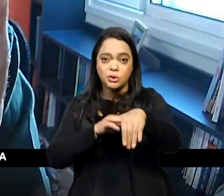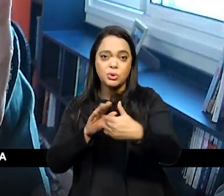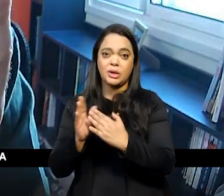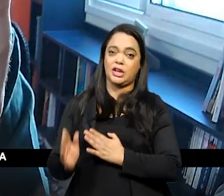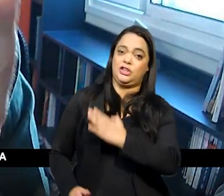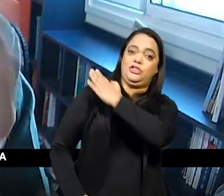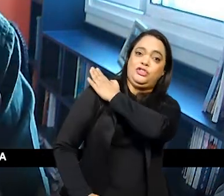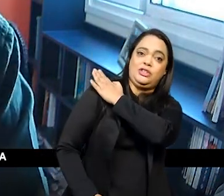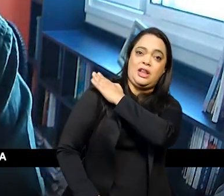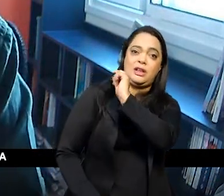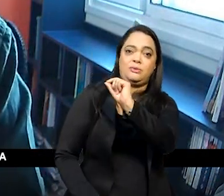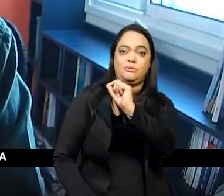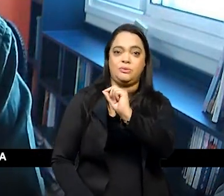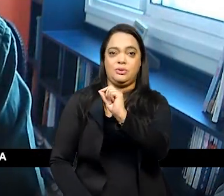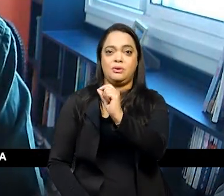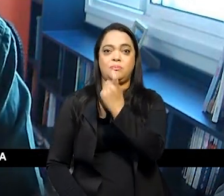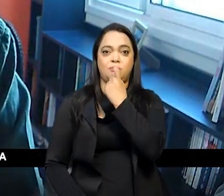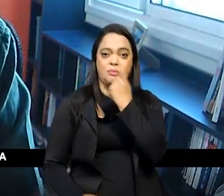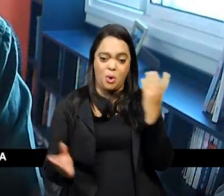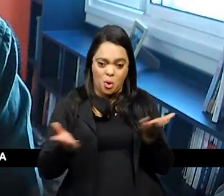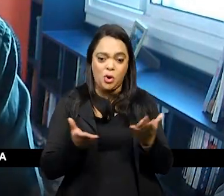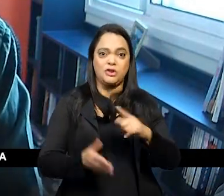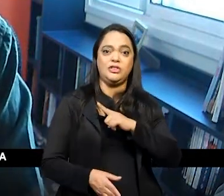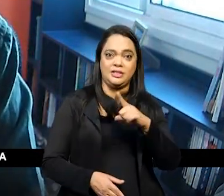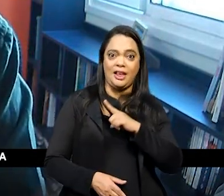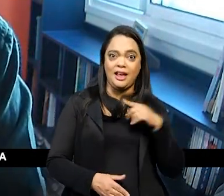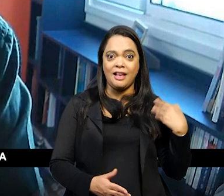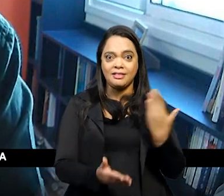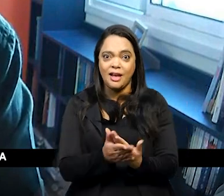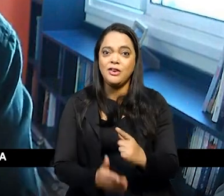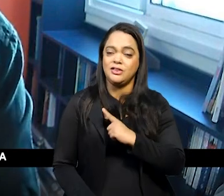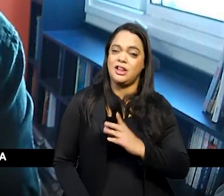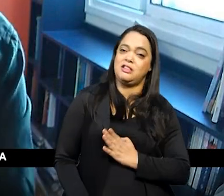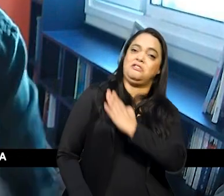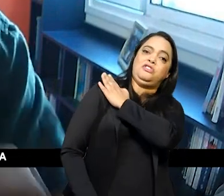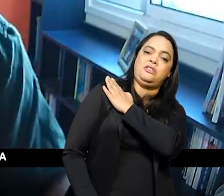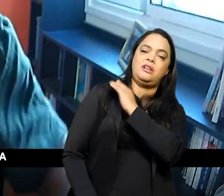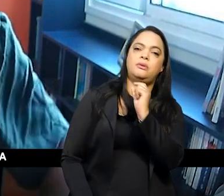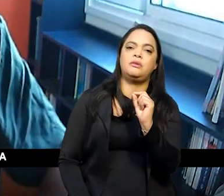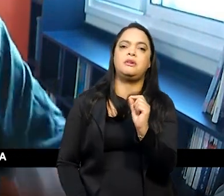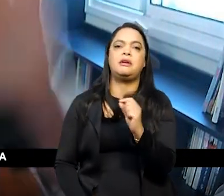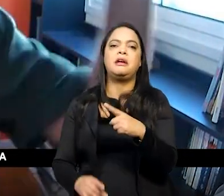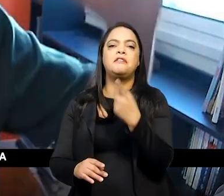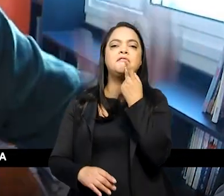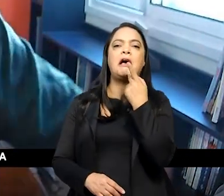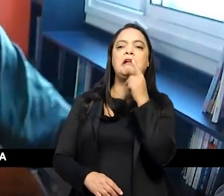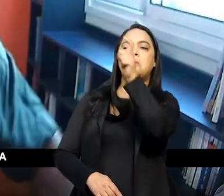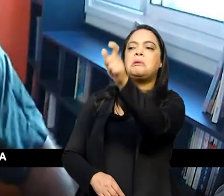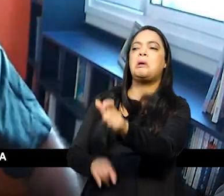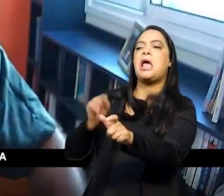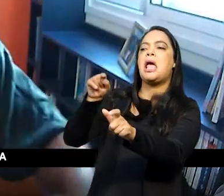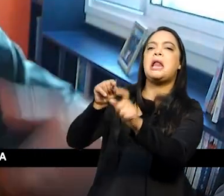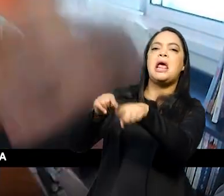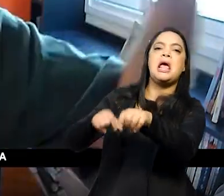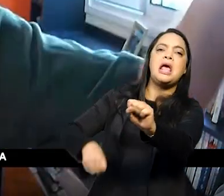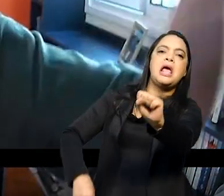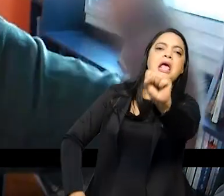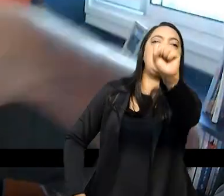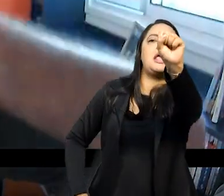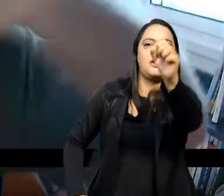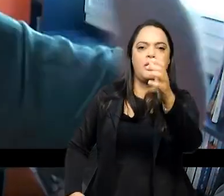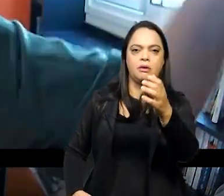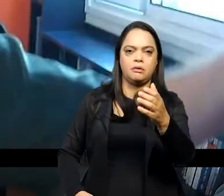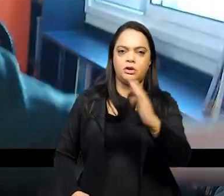que existiram no mundo contemporâneo e ainda existem todas elas heroicizam todas seja de